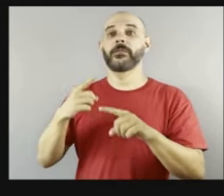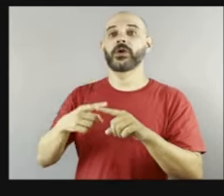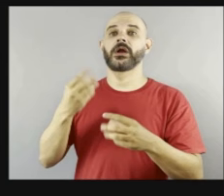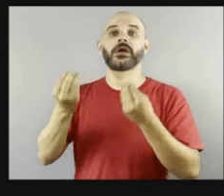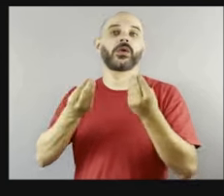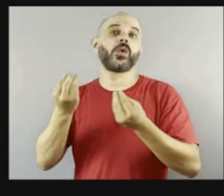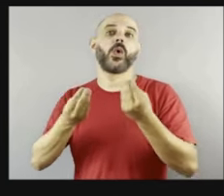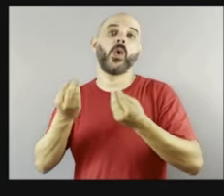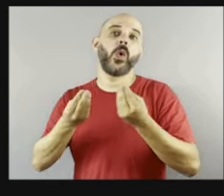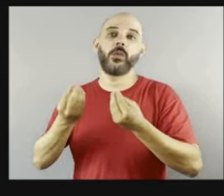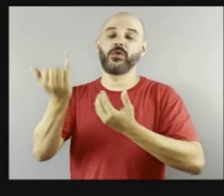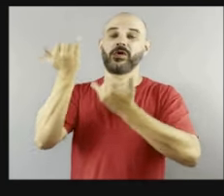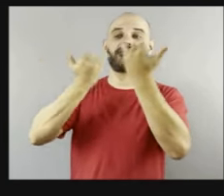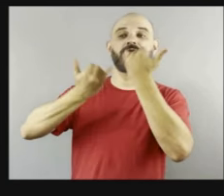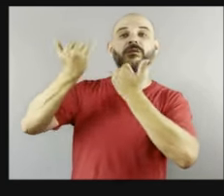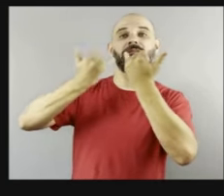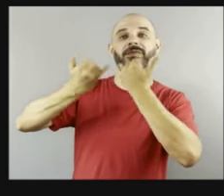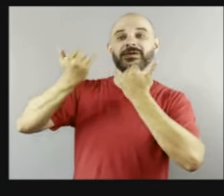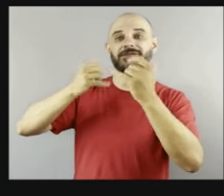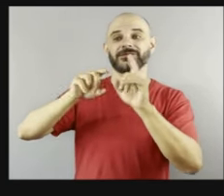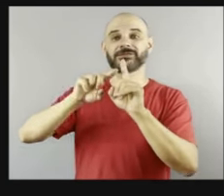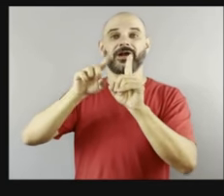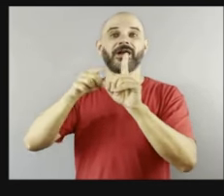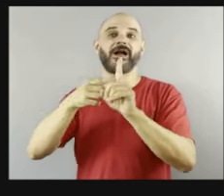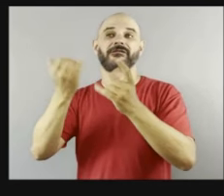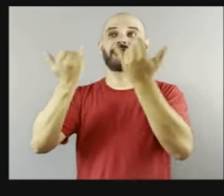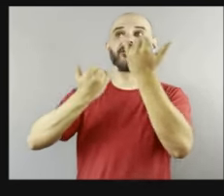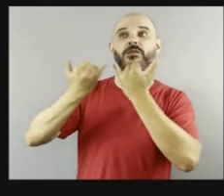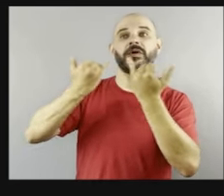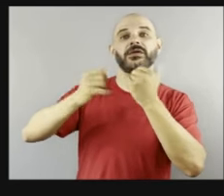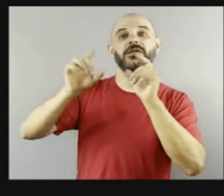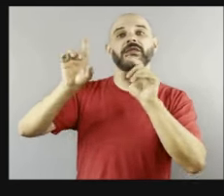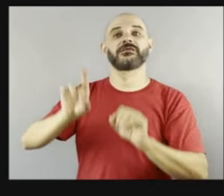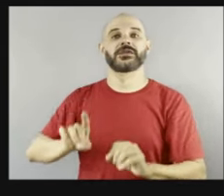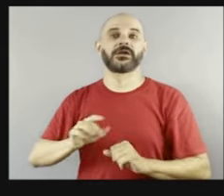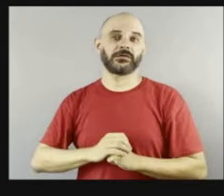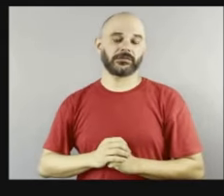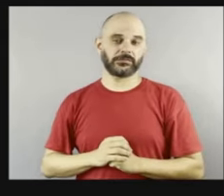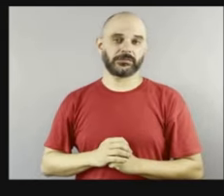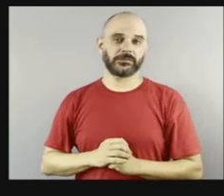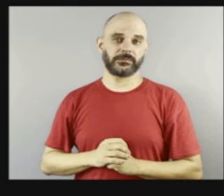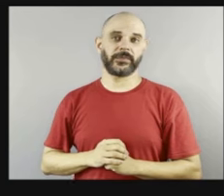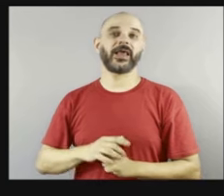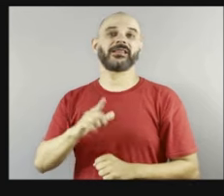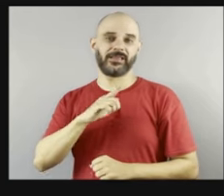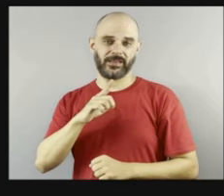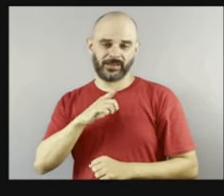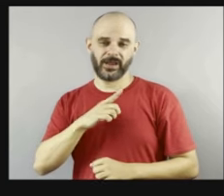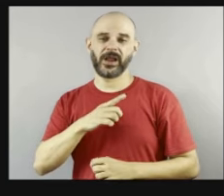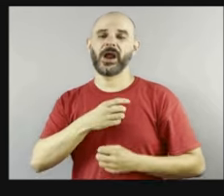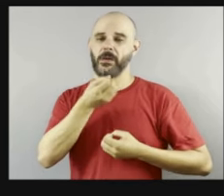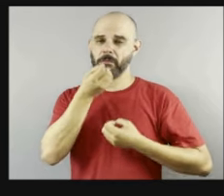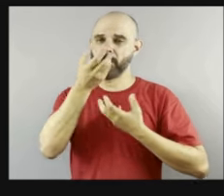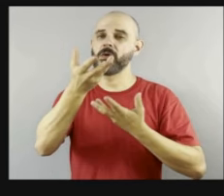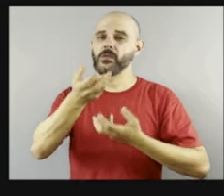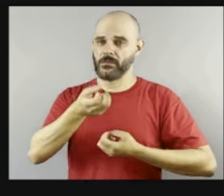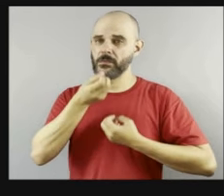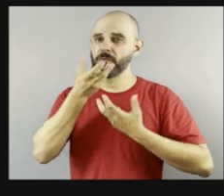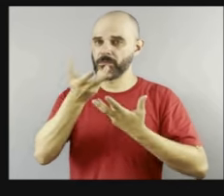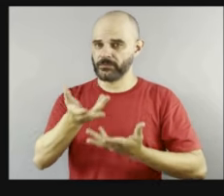Nossa. você escutar depoimentos, assim, você fala, não é possível,